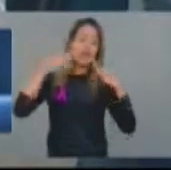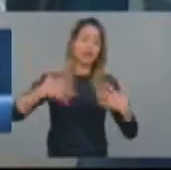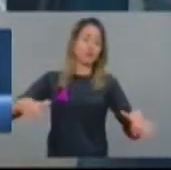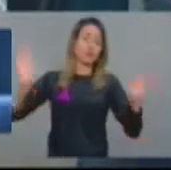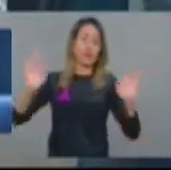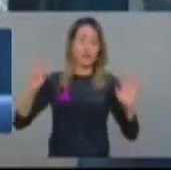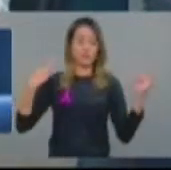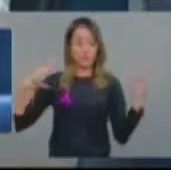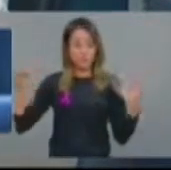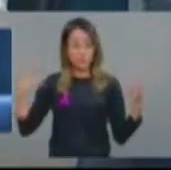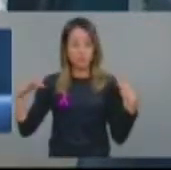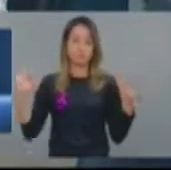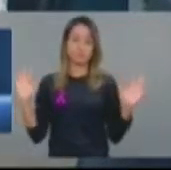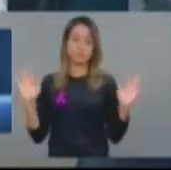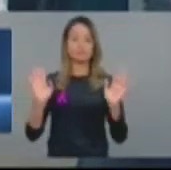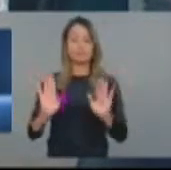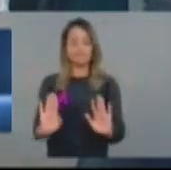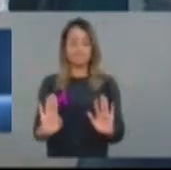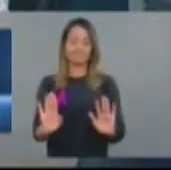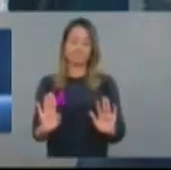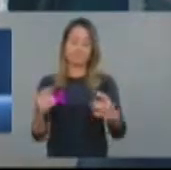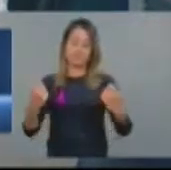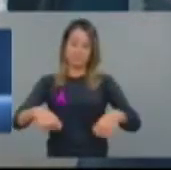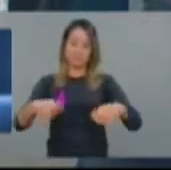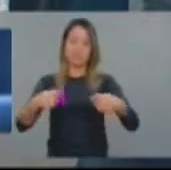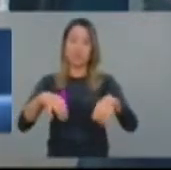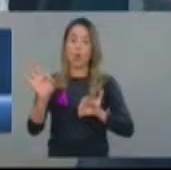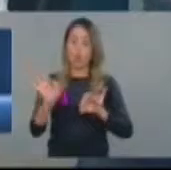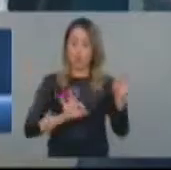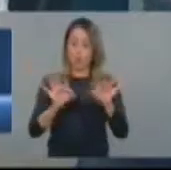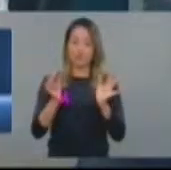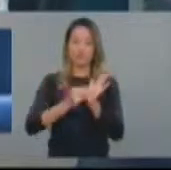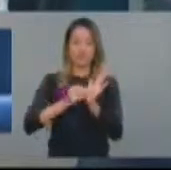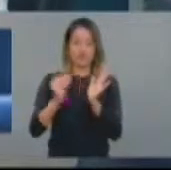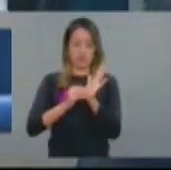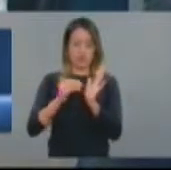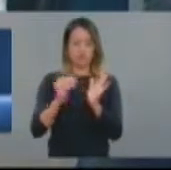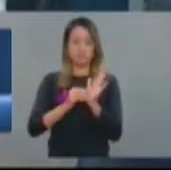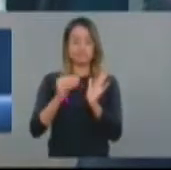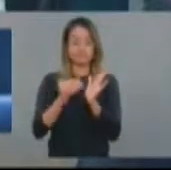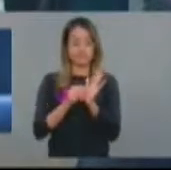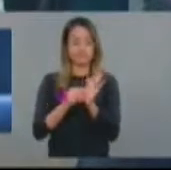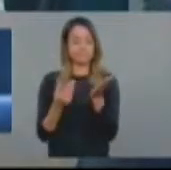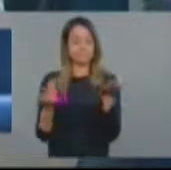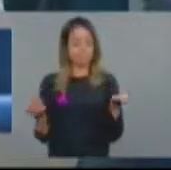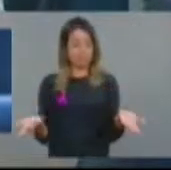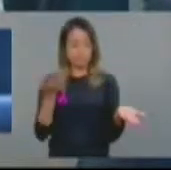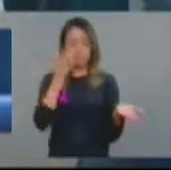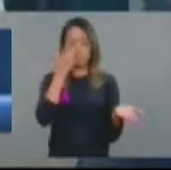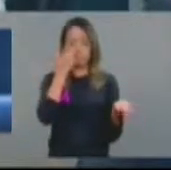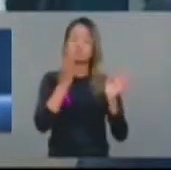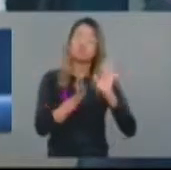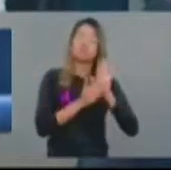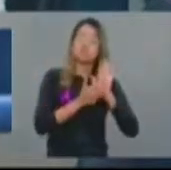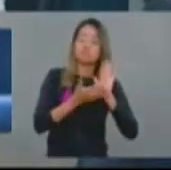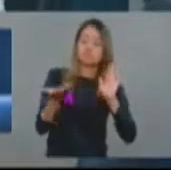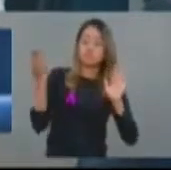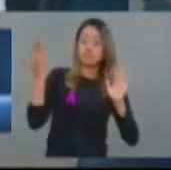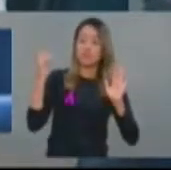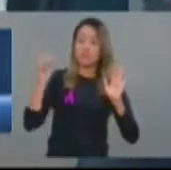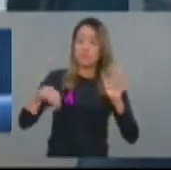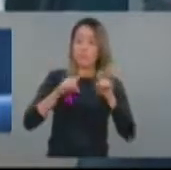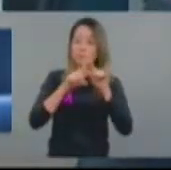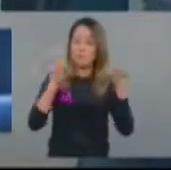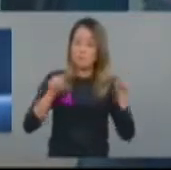mas precisa realmente de uma organização e de uma divulgação, que é isso que está se propondo aí com todo esse